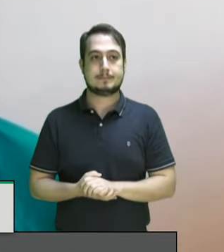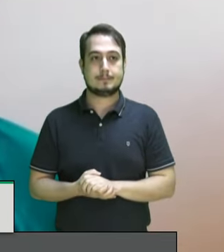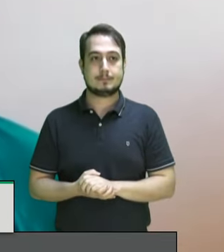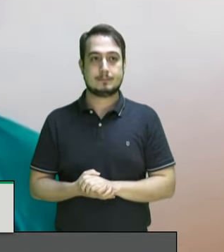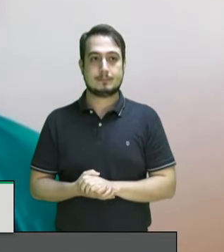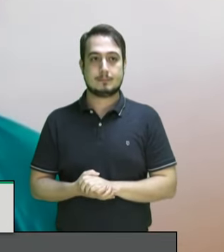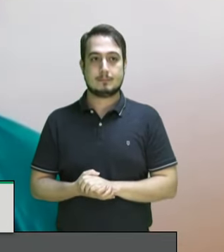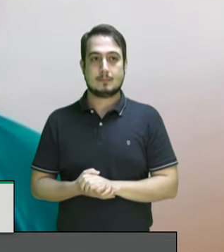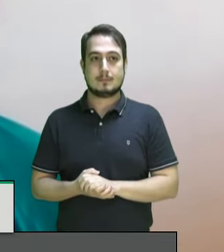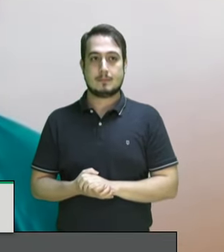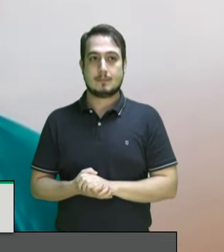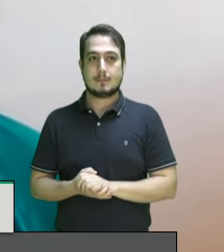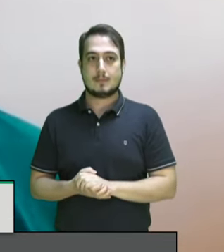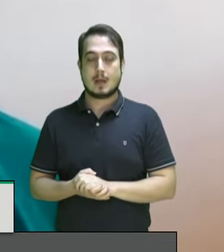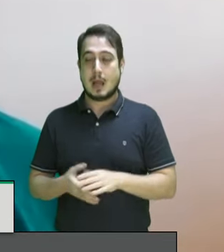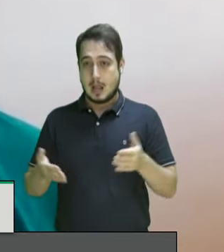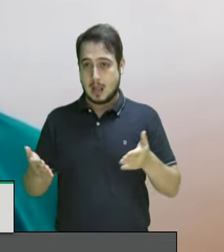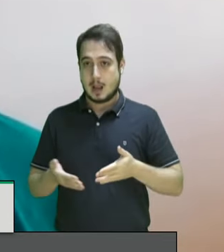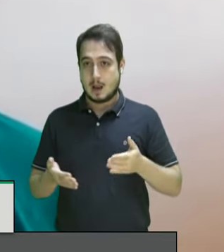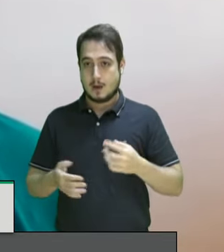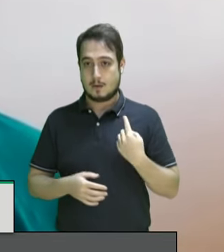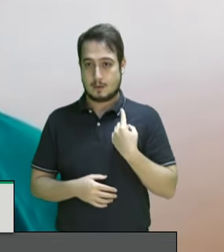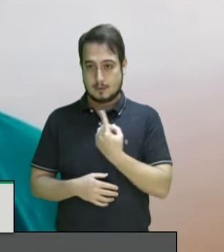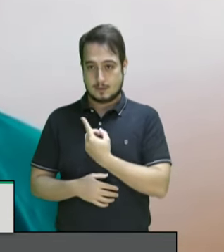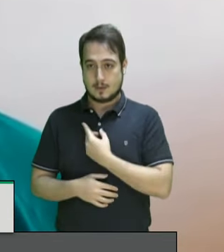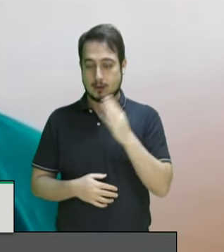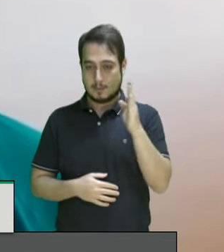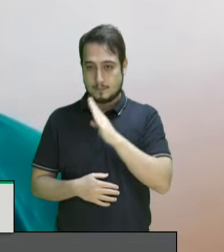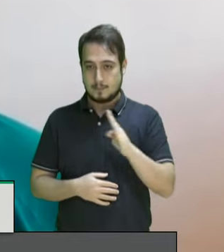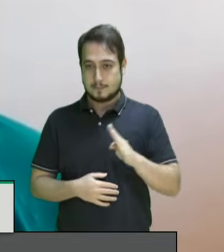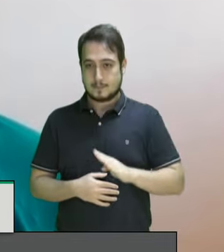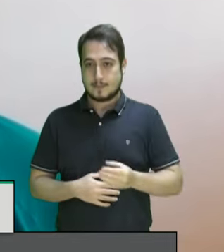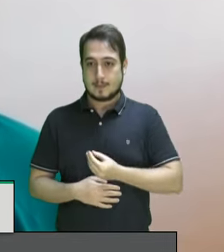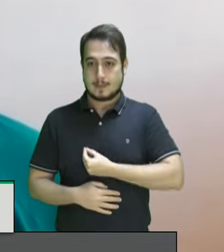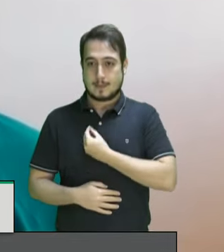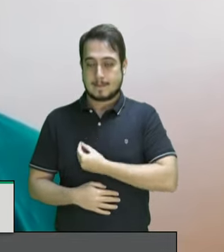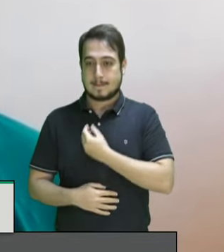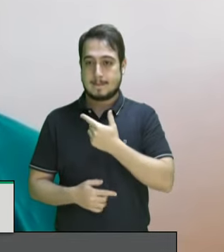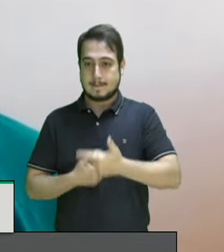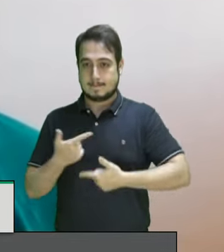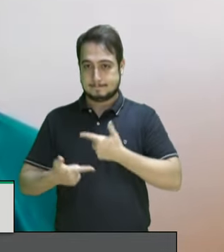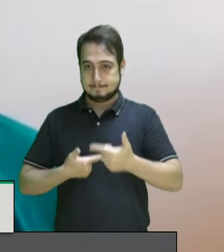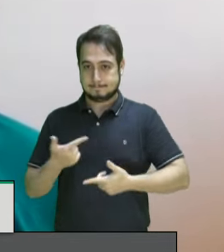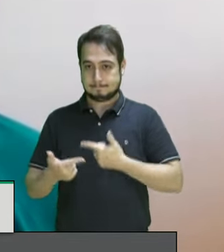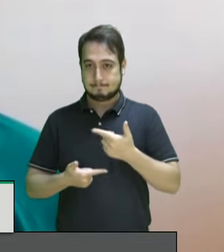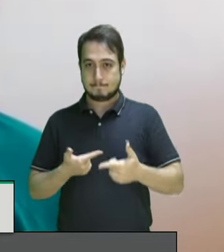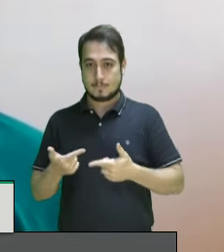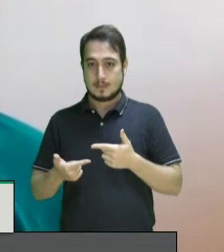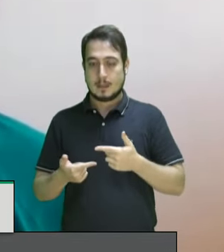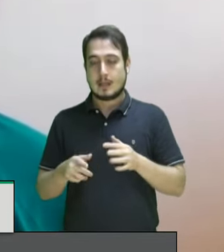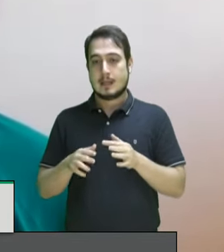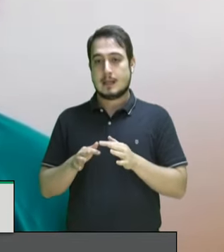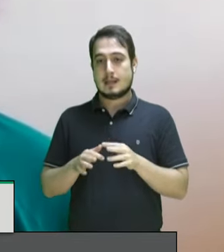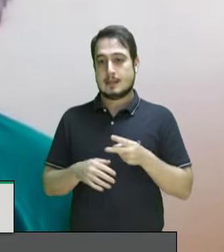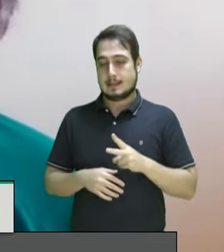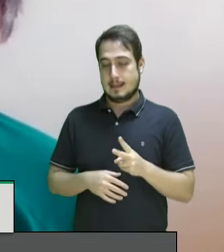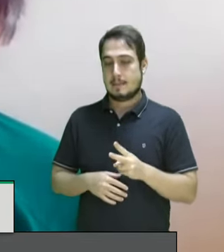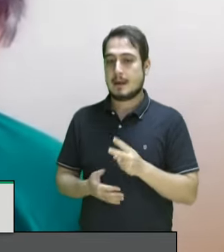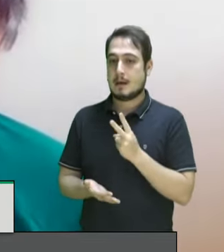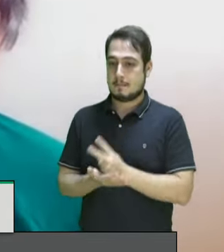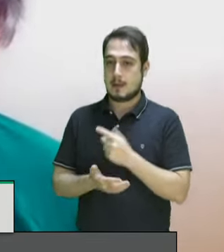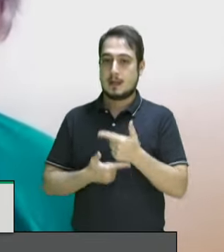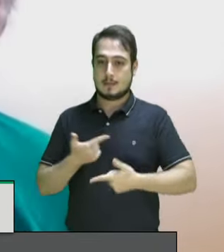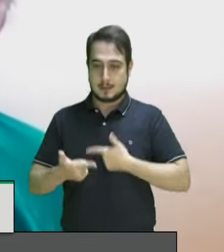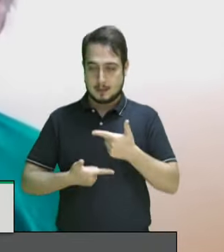Então, portanto, neste quadro o Brasil vai vivenciando ações como essa de Jacarezinho que são sempre as mesmas ações, é o